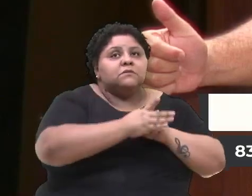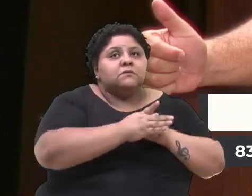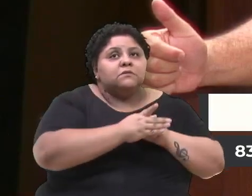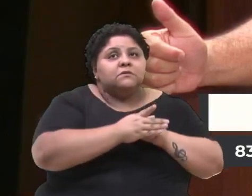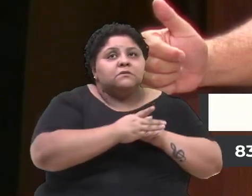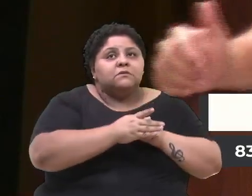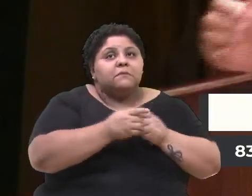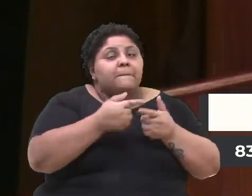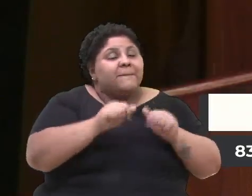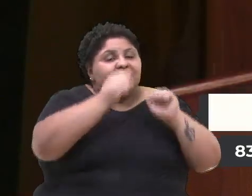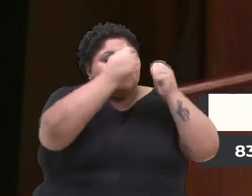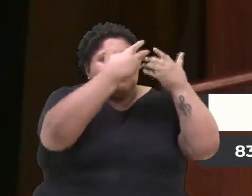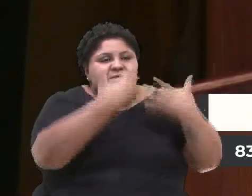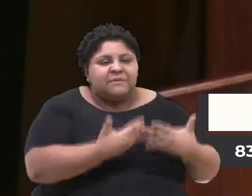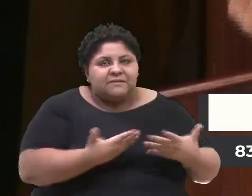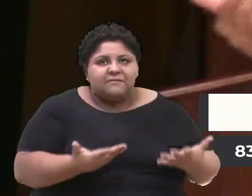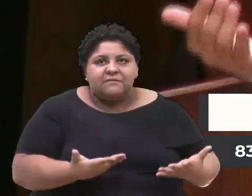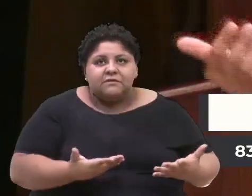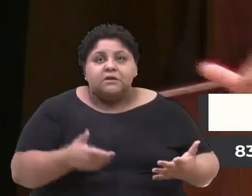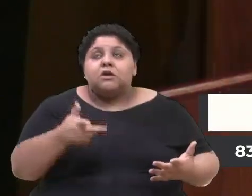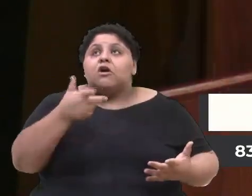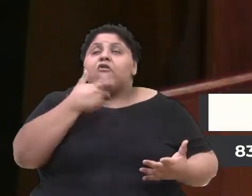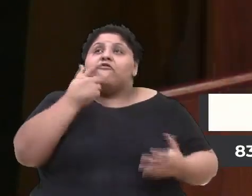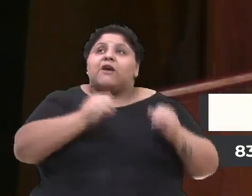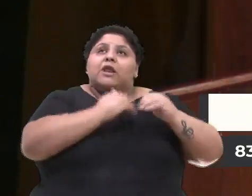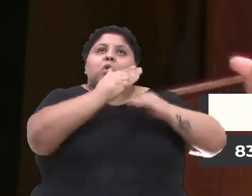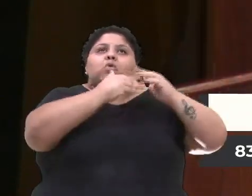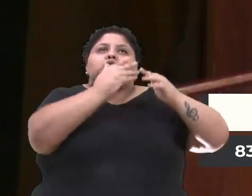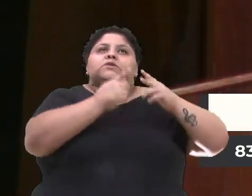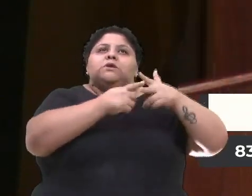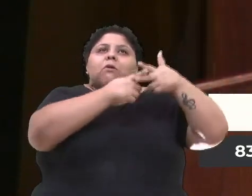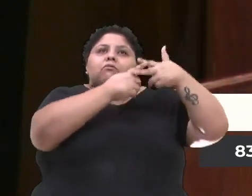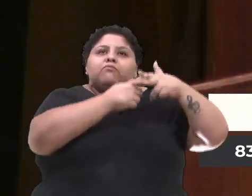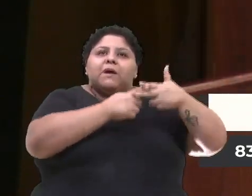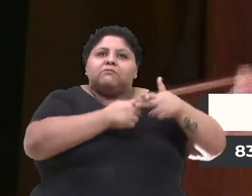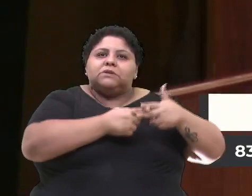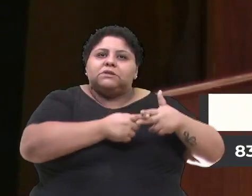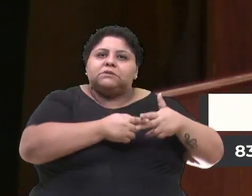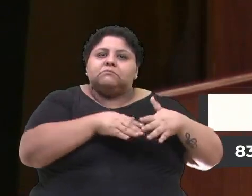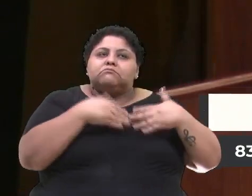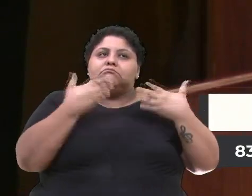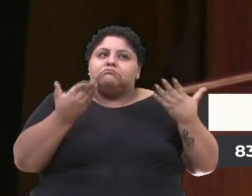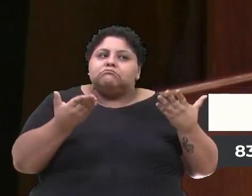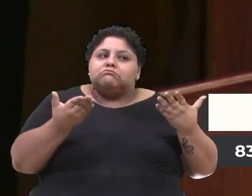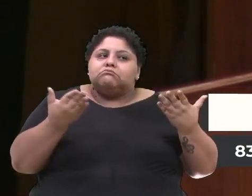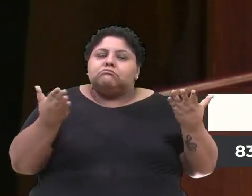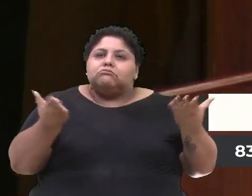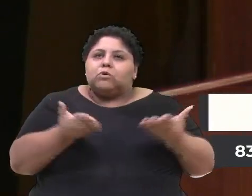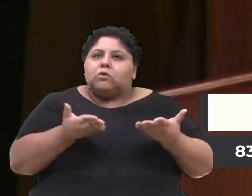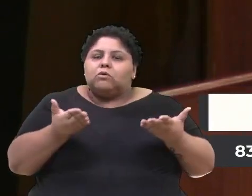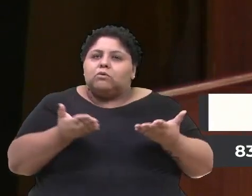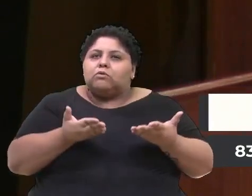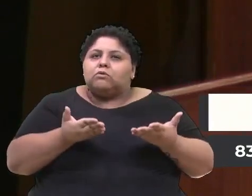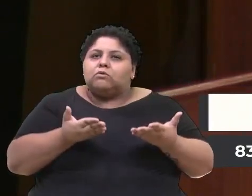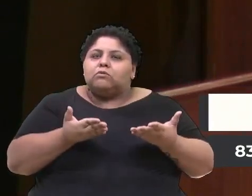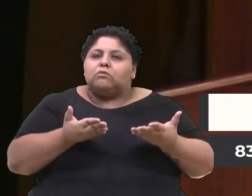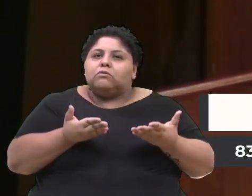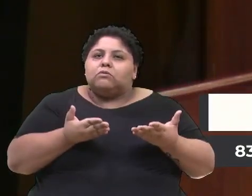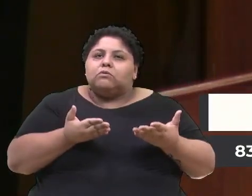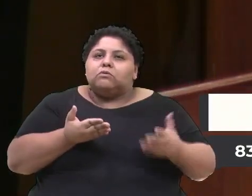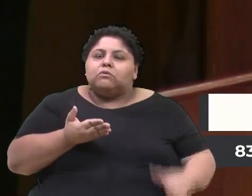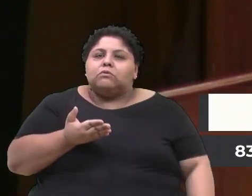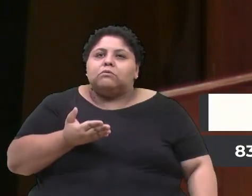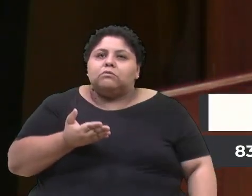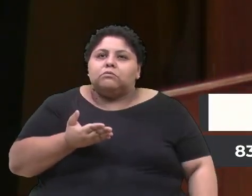Fala-se em construção, manutenção, mas, enfim, hoje, vereador Lucas Gil, que é líder do governo,